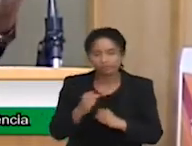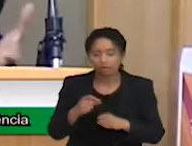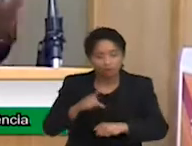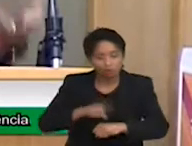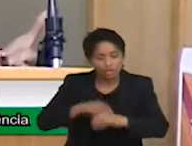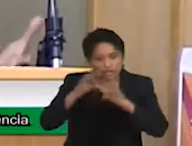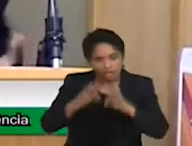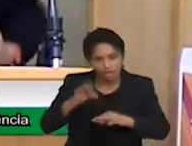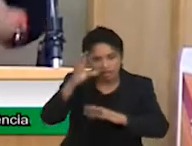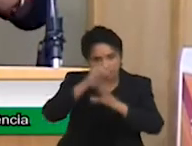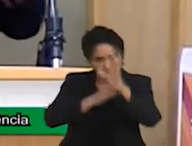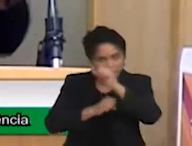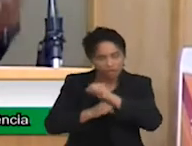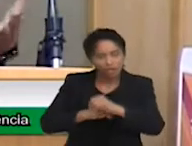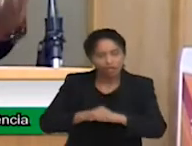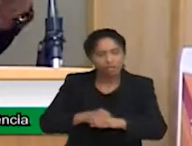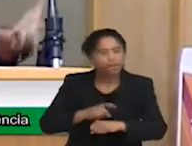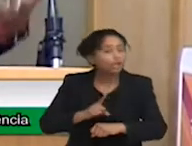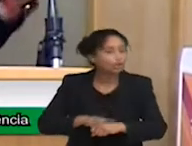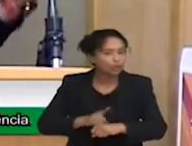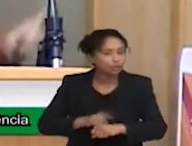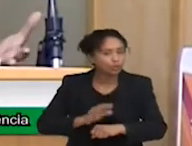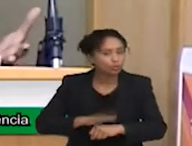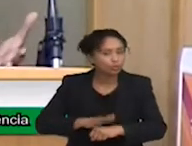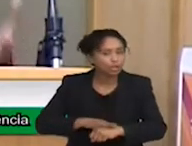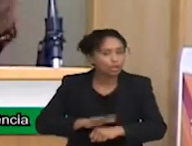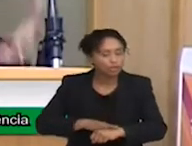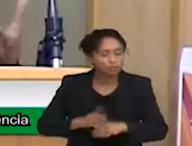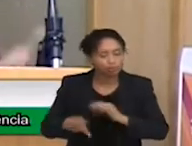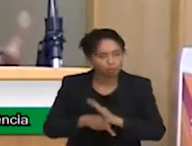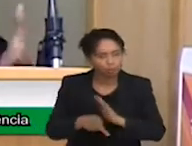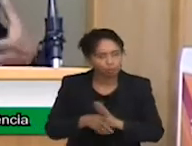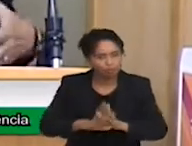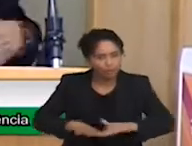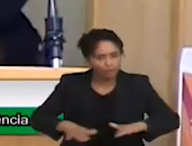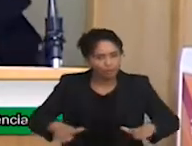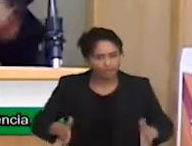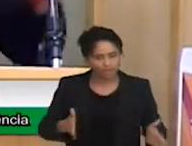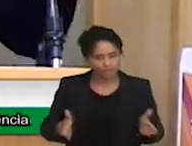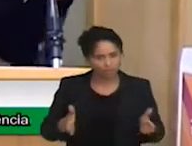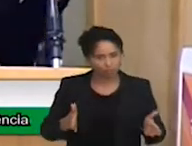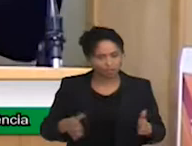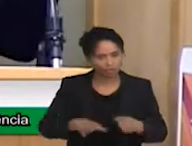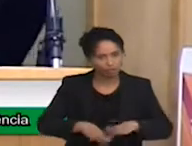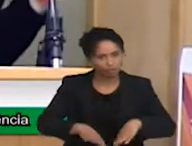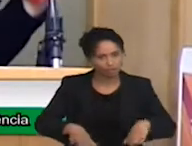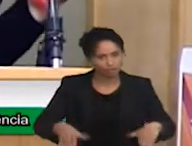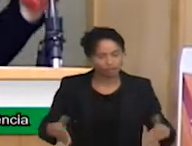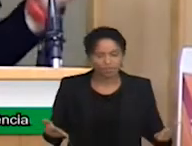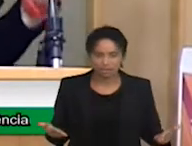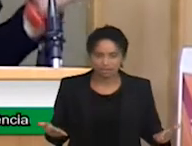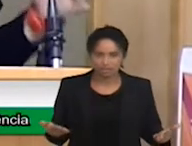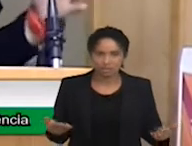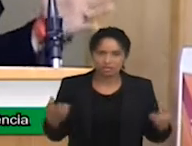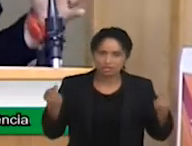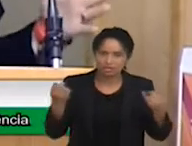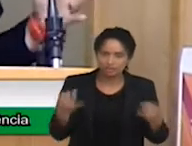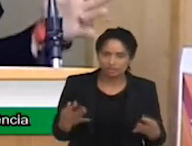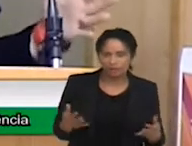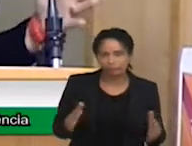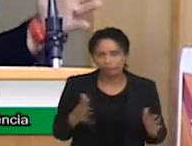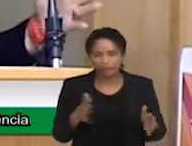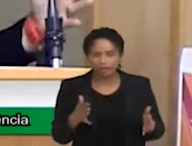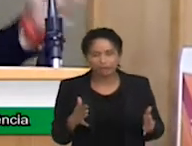menor é a criança, maior é essa plasticidade. E a gente tem aí o que a gente fala dessa zona maravilhosa até o quinto,